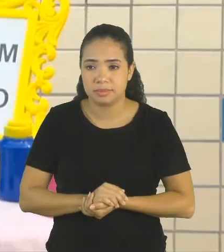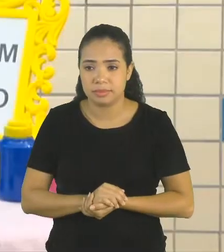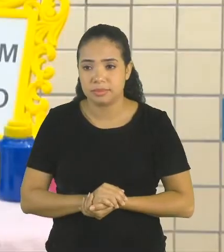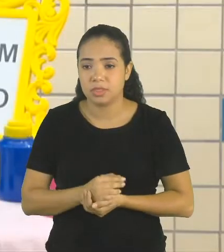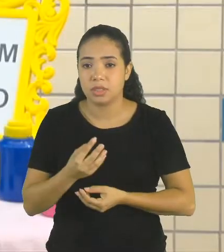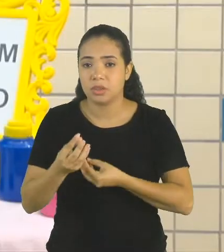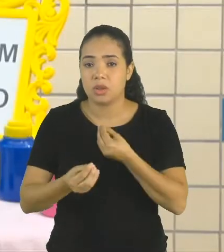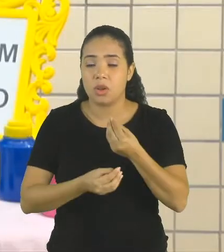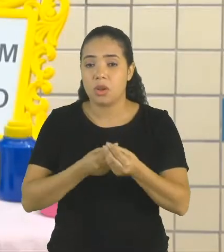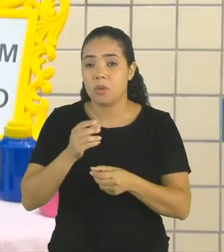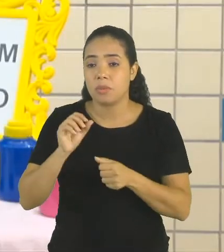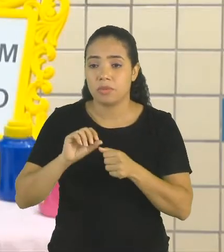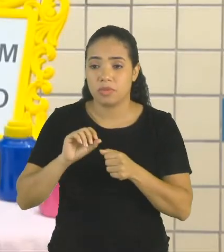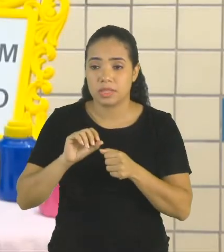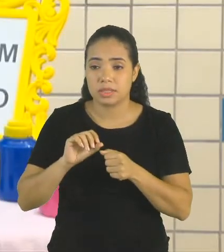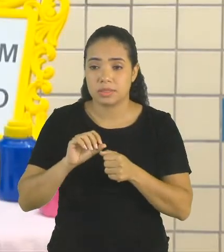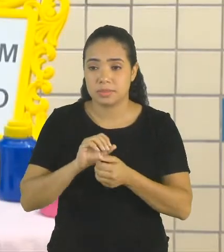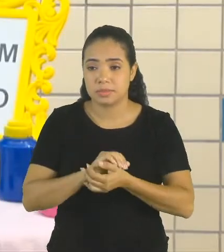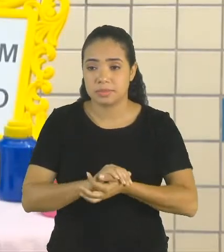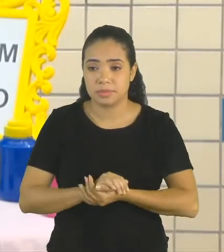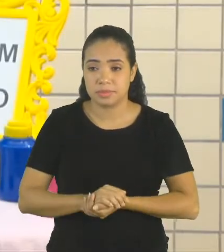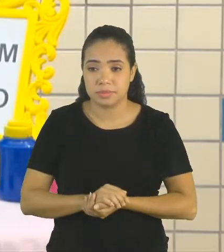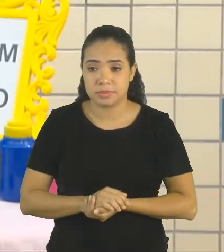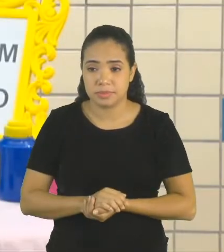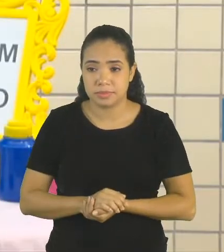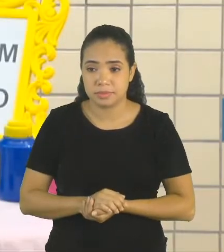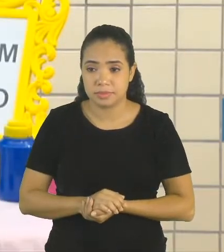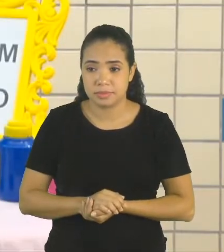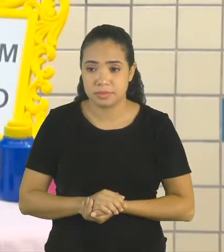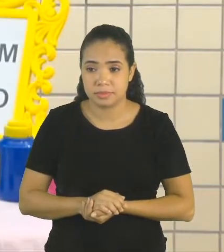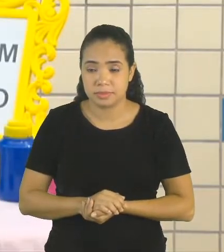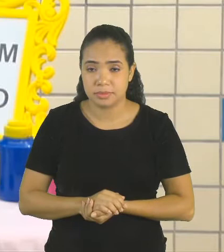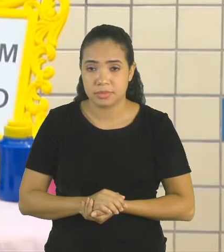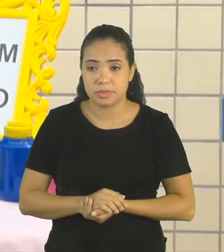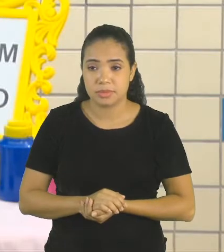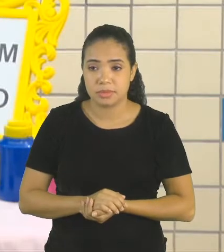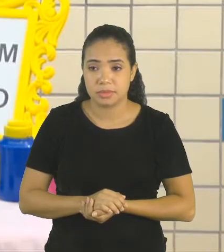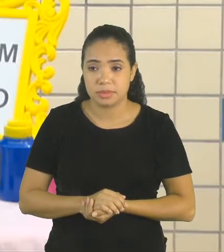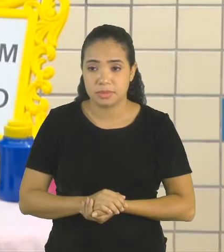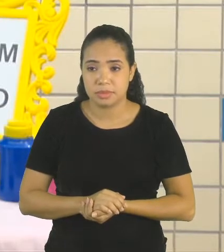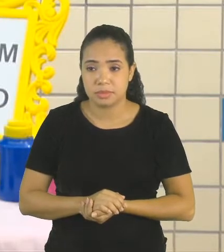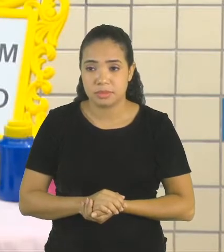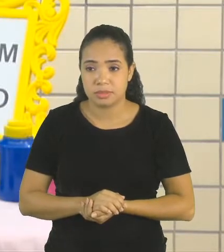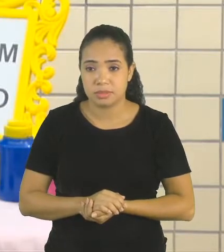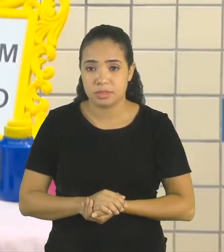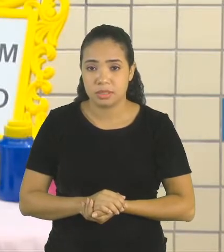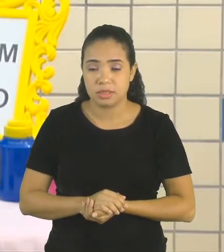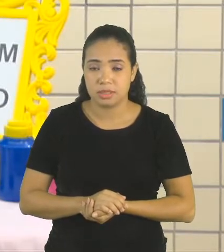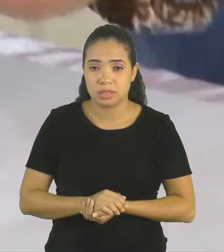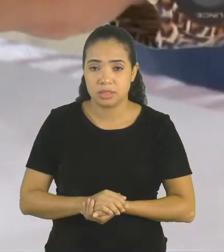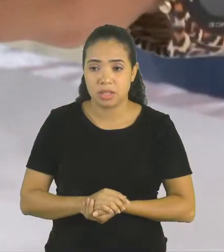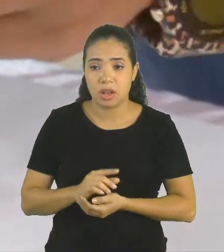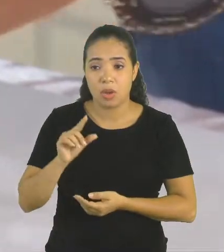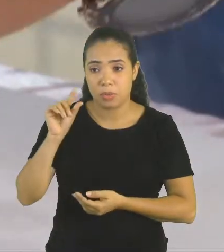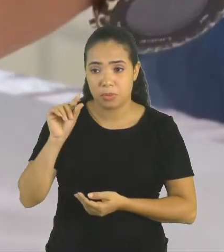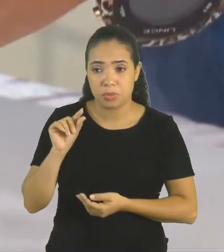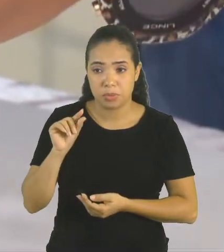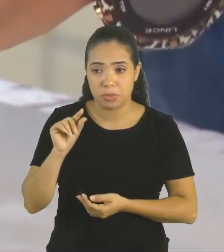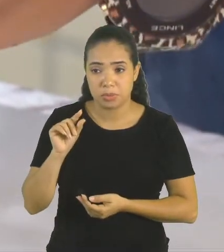Como que nós iremos fazer? Vamos pegar esse algodão. Esse aqui, por exemplo, que eu peguei, ele é um pouco menor.